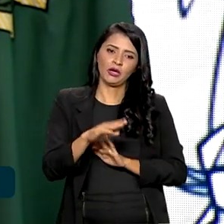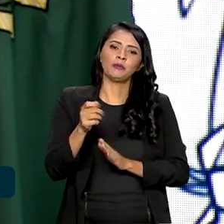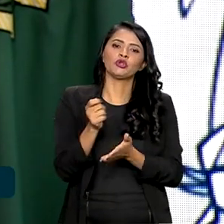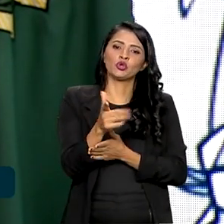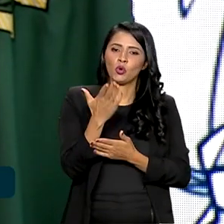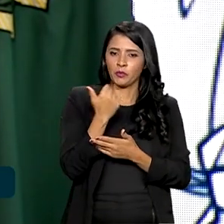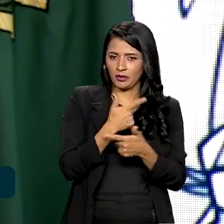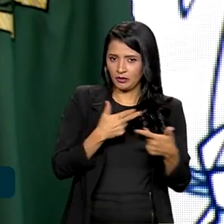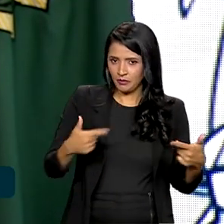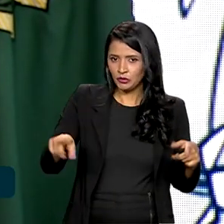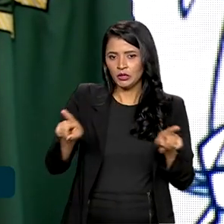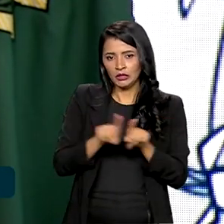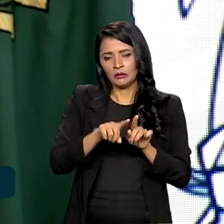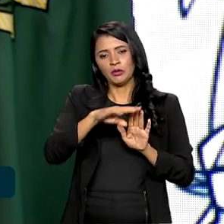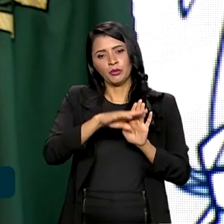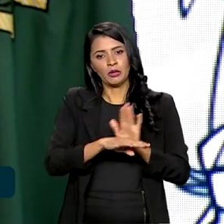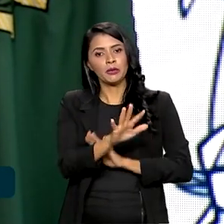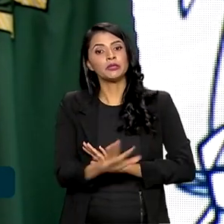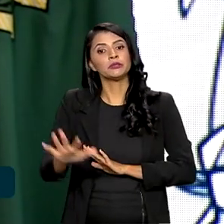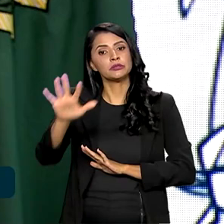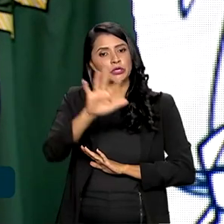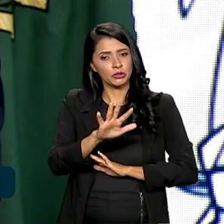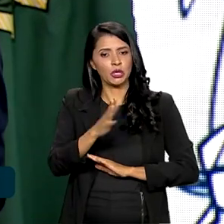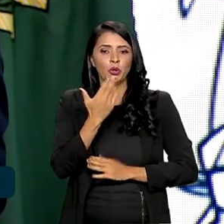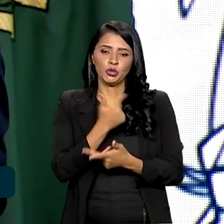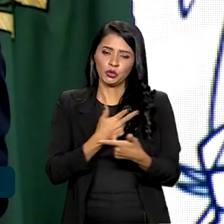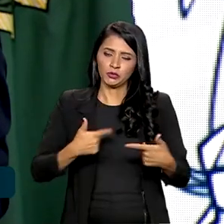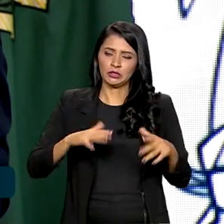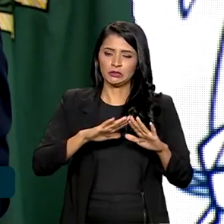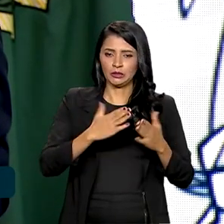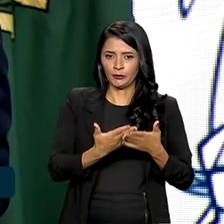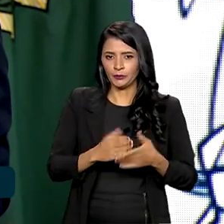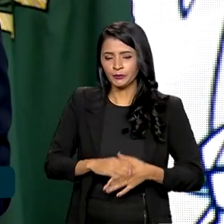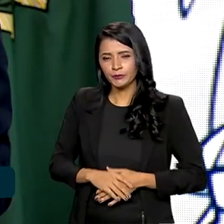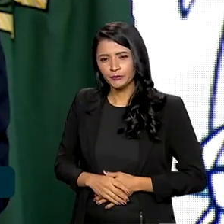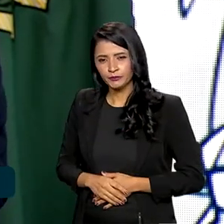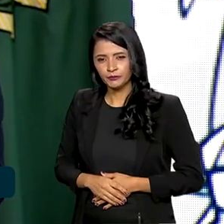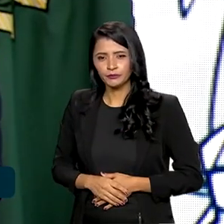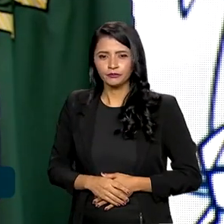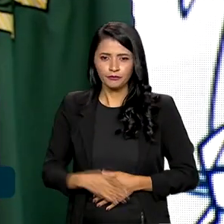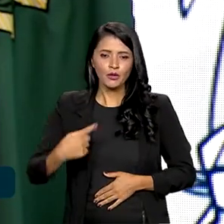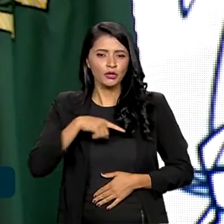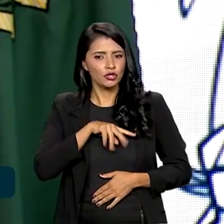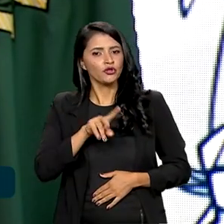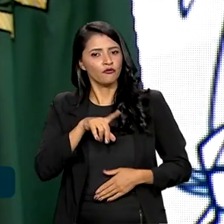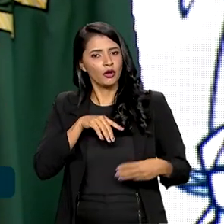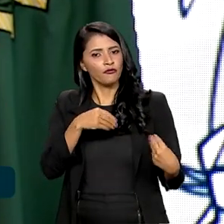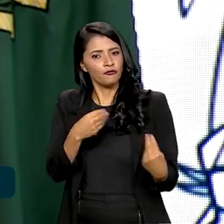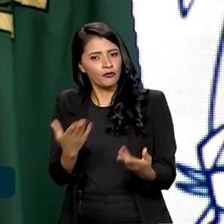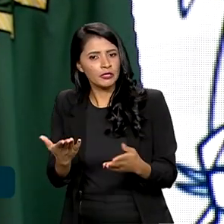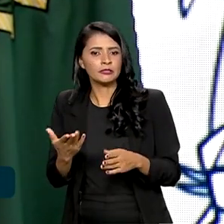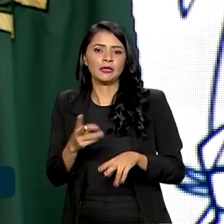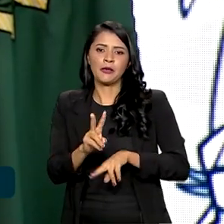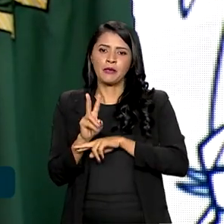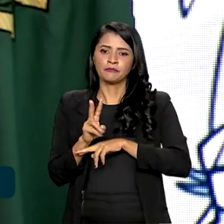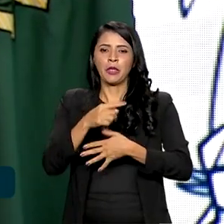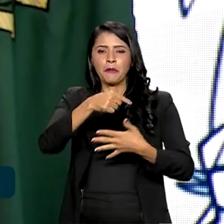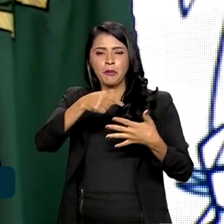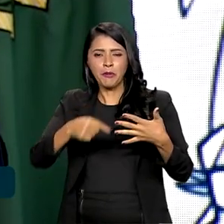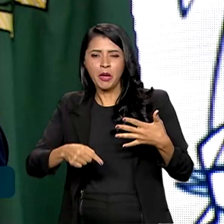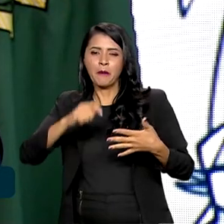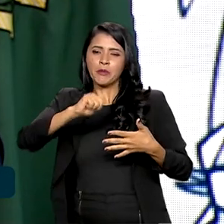Alimentos e o Programa Nacional de Alimentação Escolar. Vamos oferecer linhas específicas de